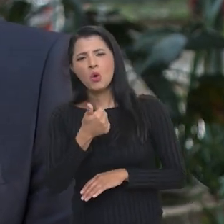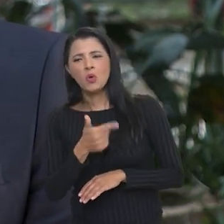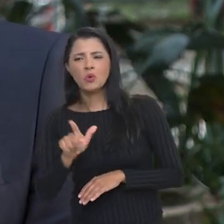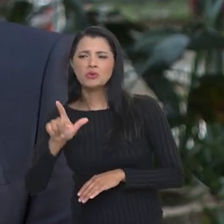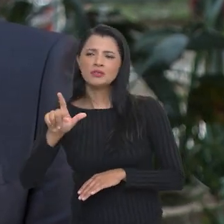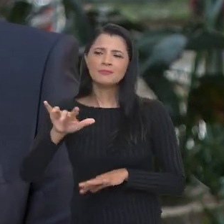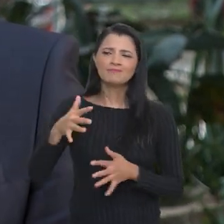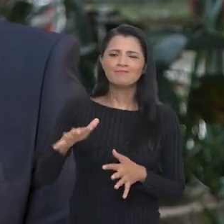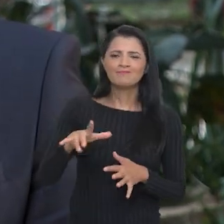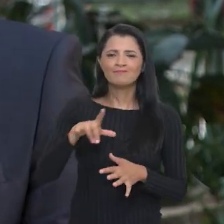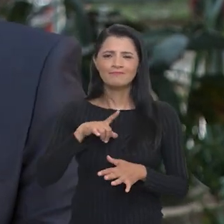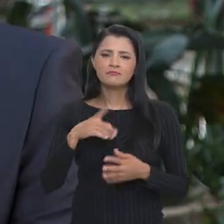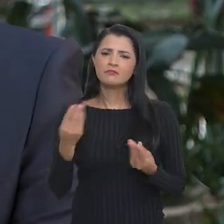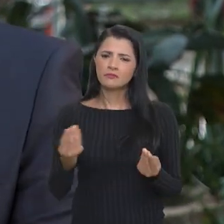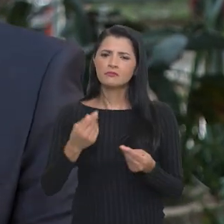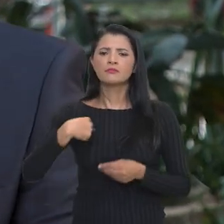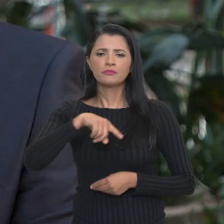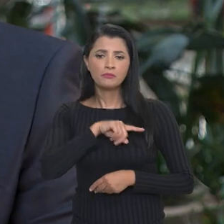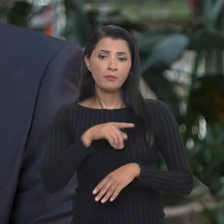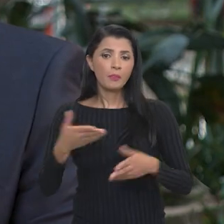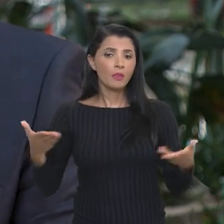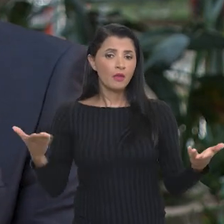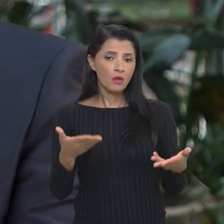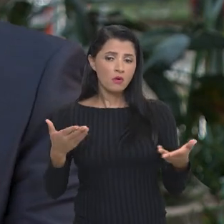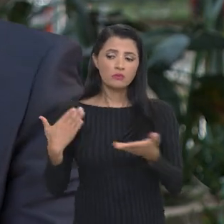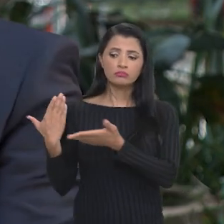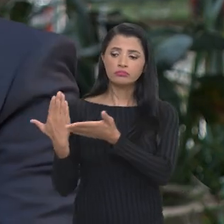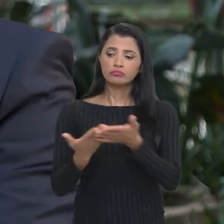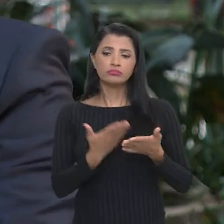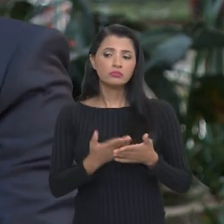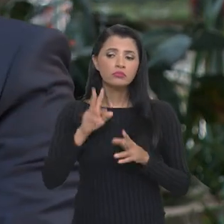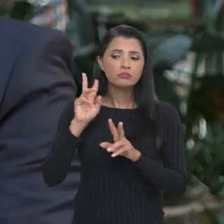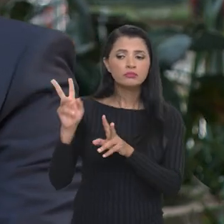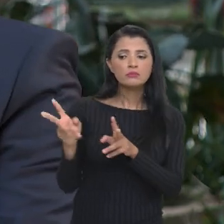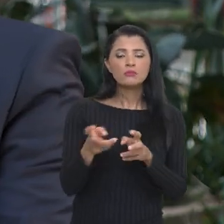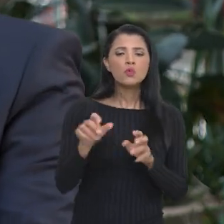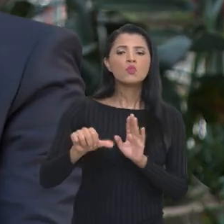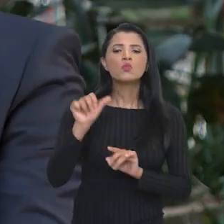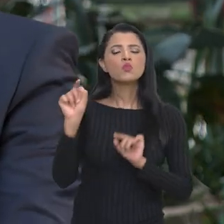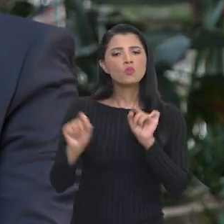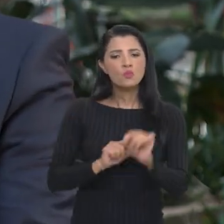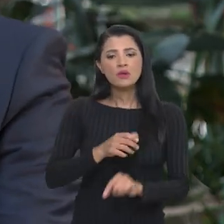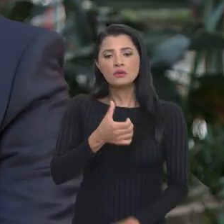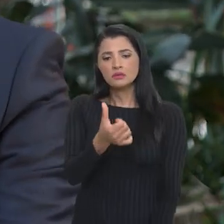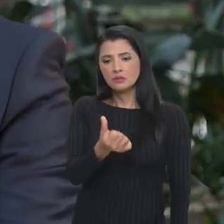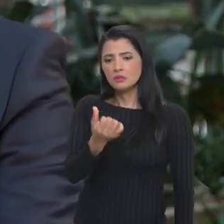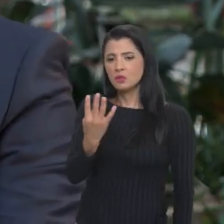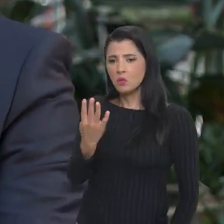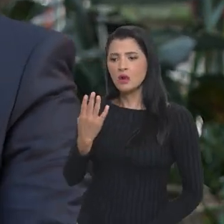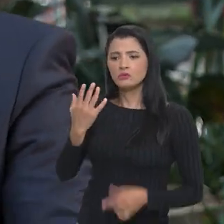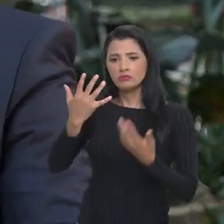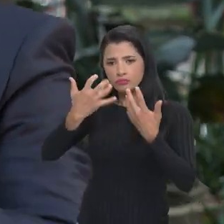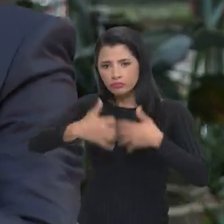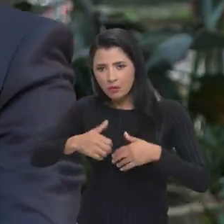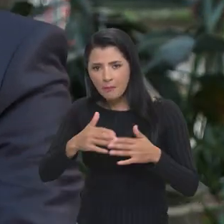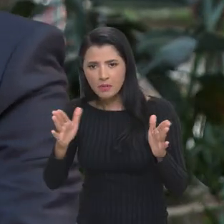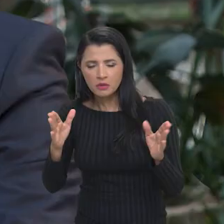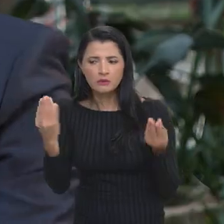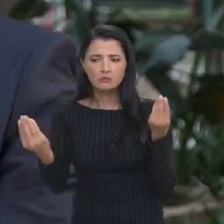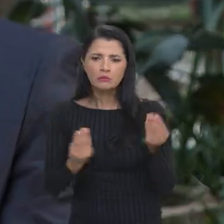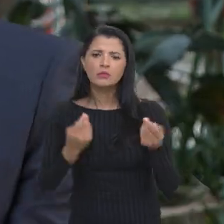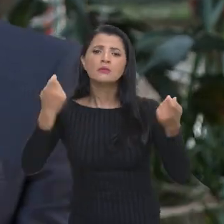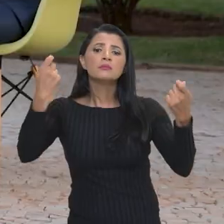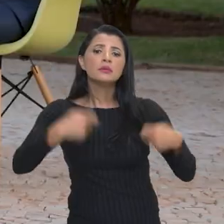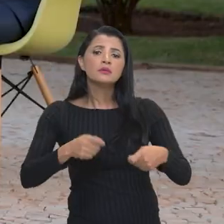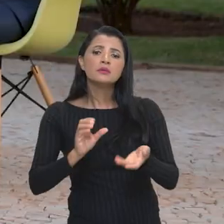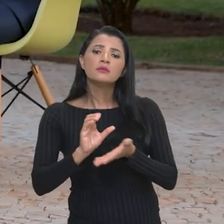estamos agora no estudo verificando primeiramente as 64 que estão em funcionamento. O que é necessário do investimento para a gente aumentar a nossa